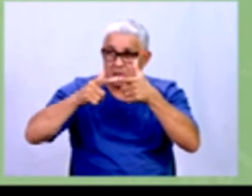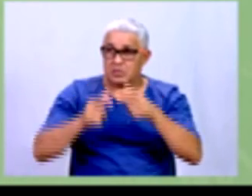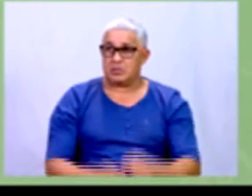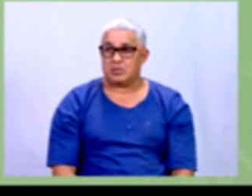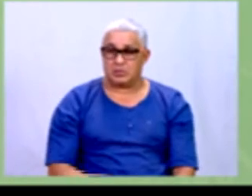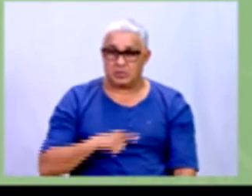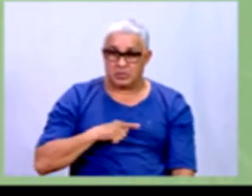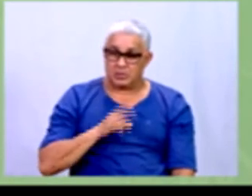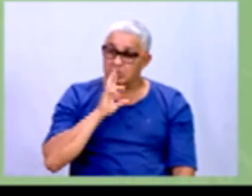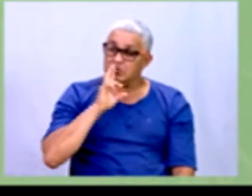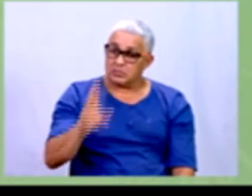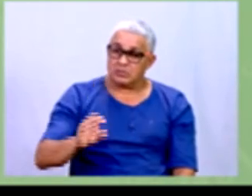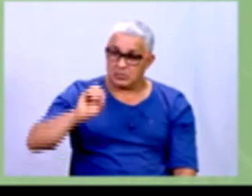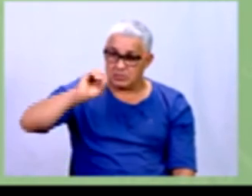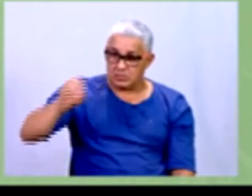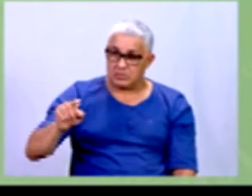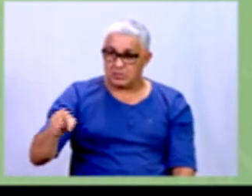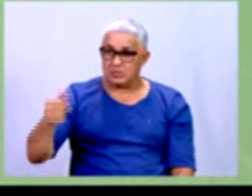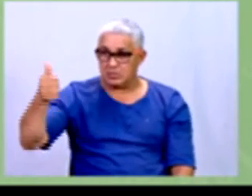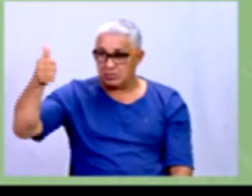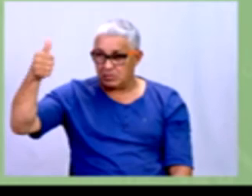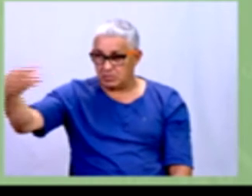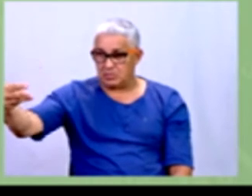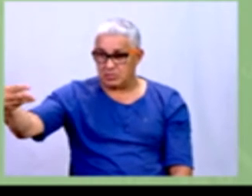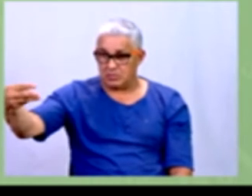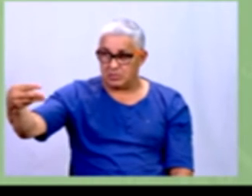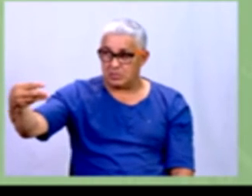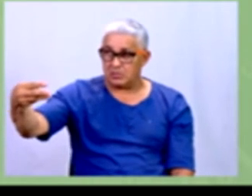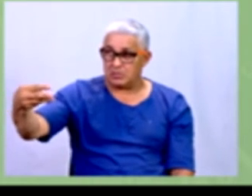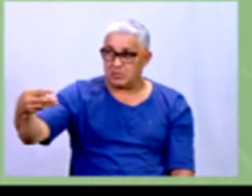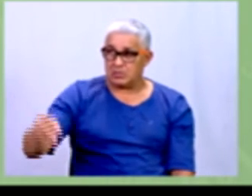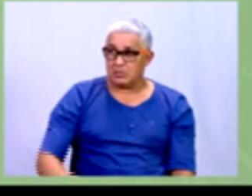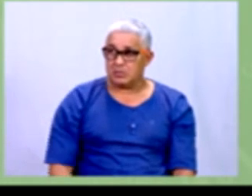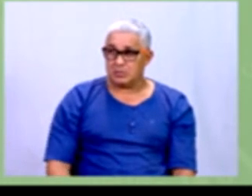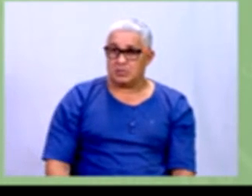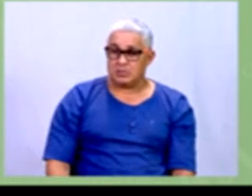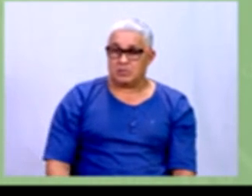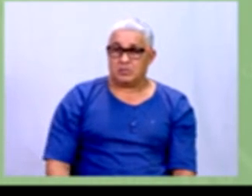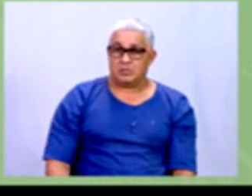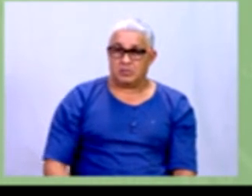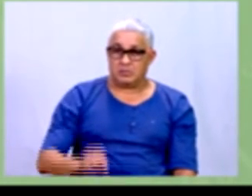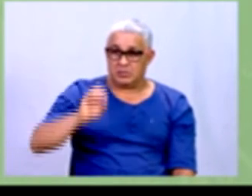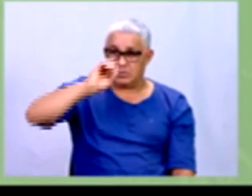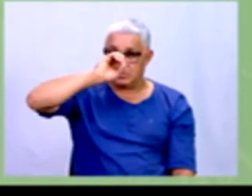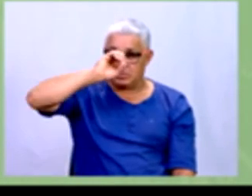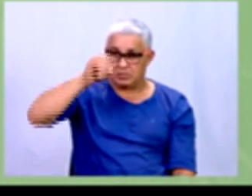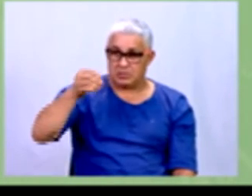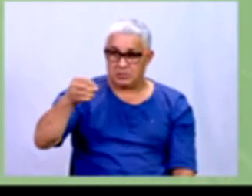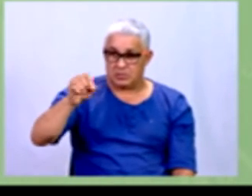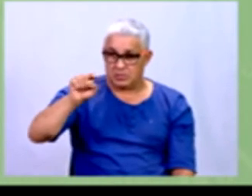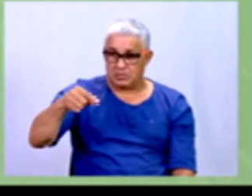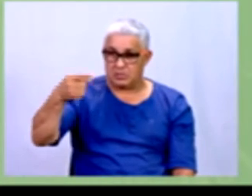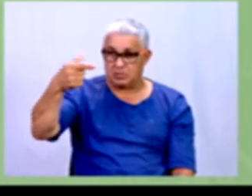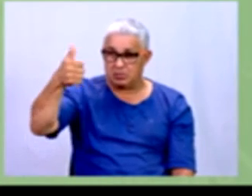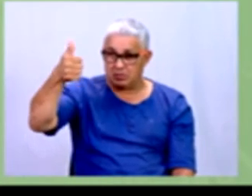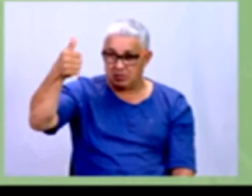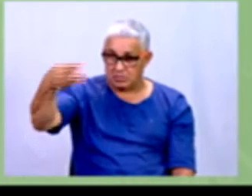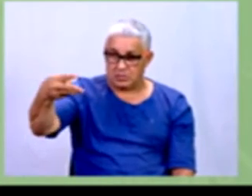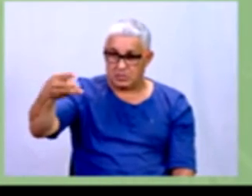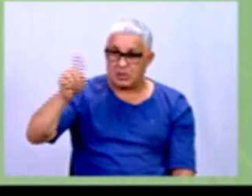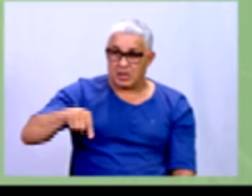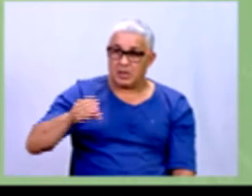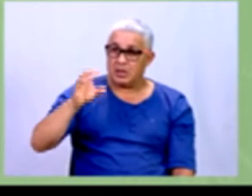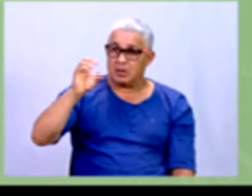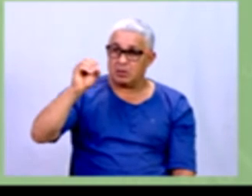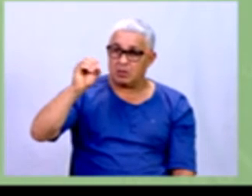uma resposta aqui de 0,13. Esse 0,13 é o nosso coeficiente de evasão escolar.